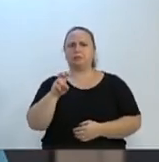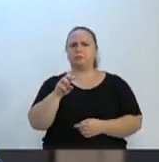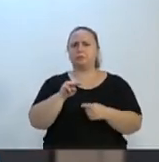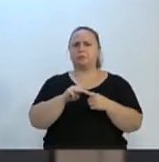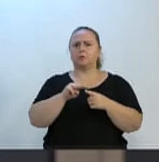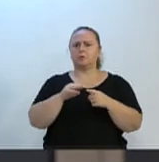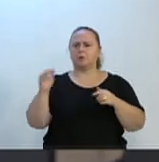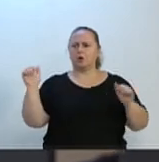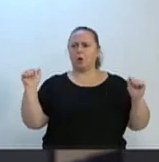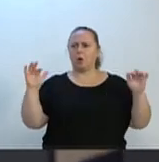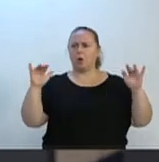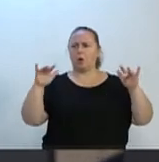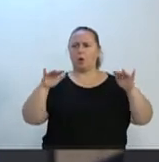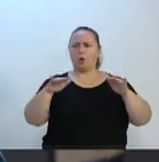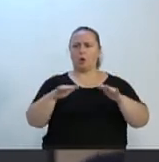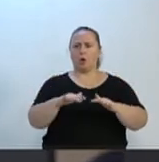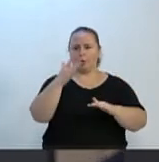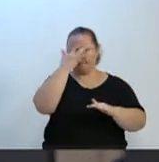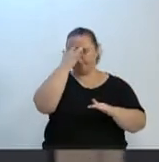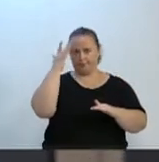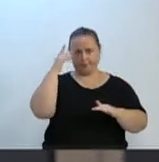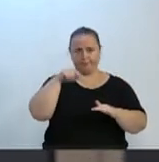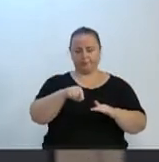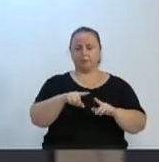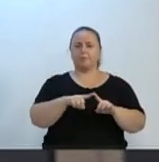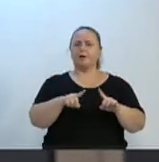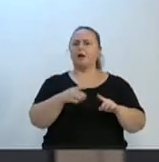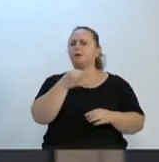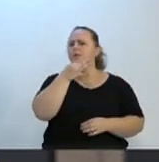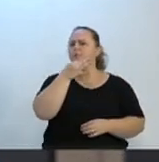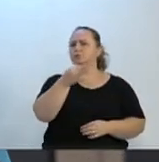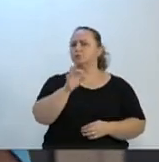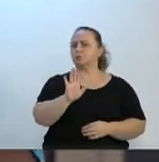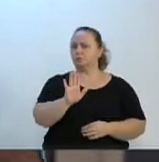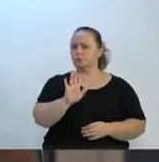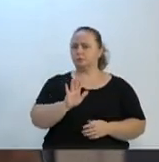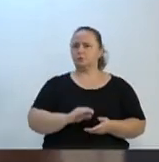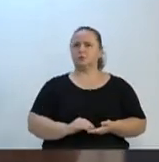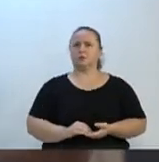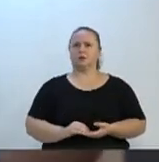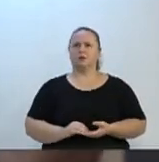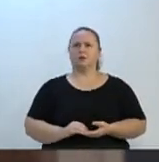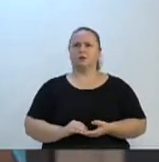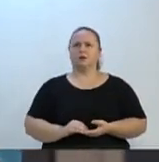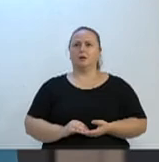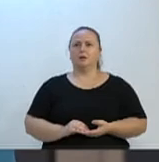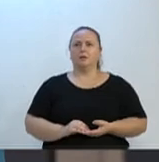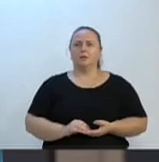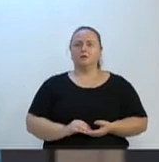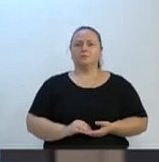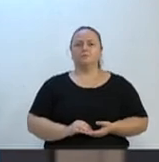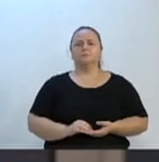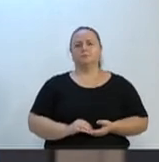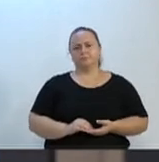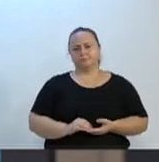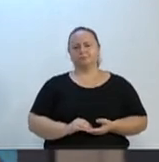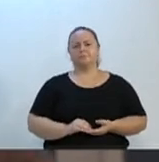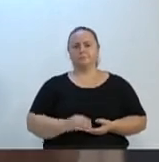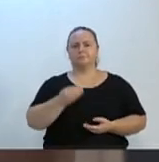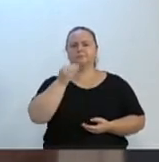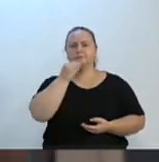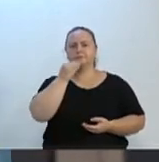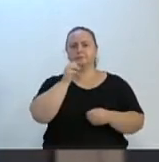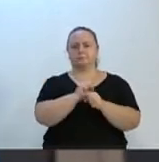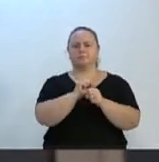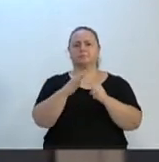muito grande. Mas eu só queria dar uma sugestão ao líder do governo. Quem sabe, lógico, essa crise do Covid apareceu no